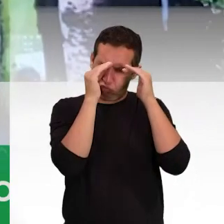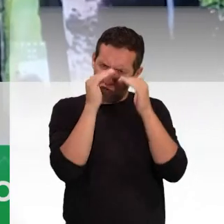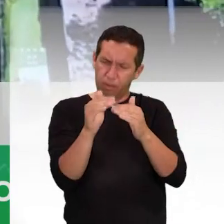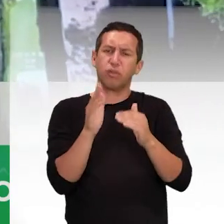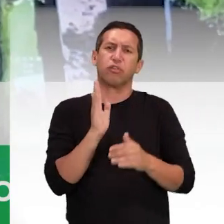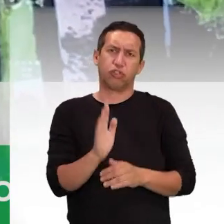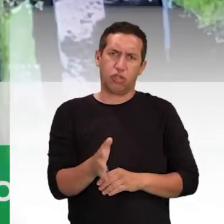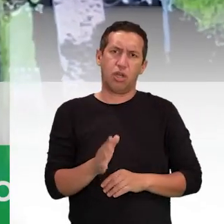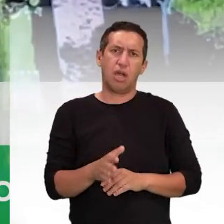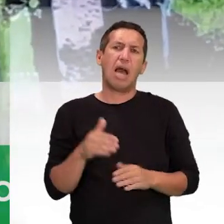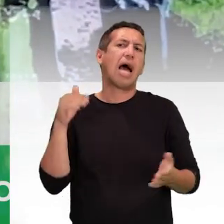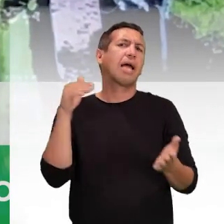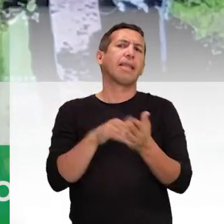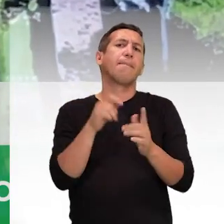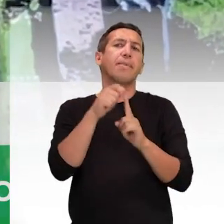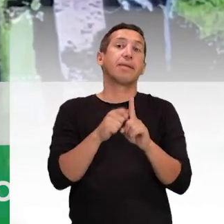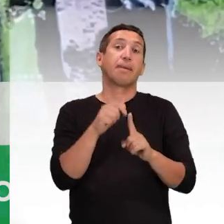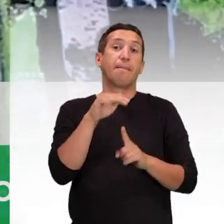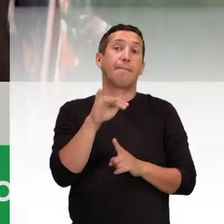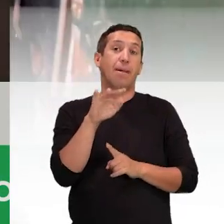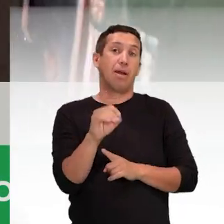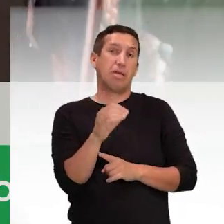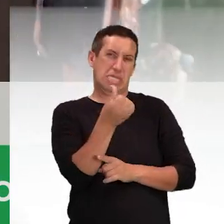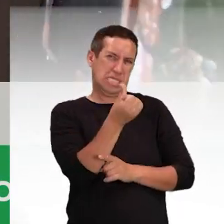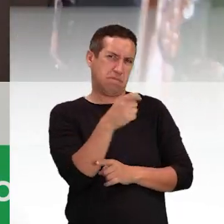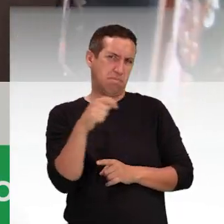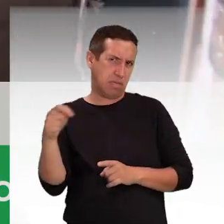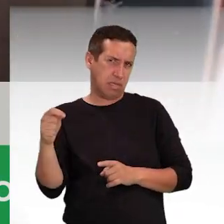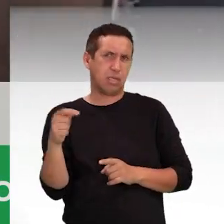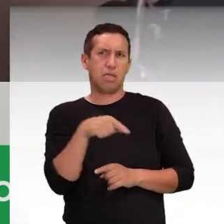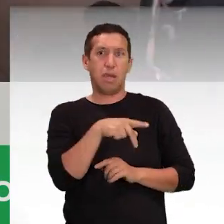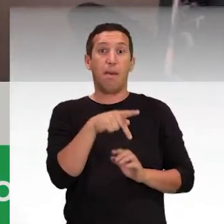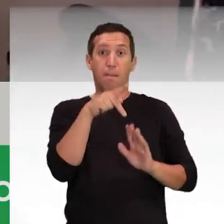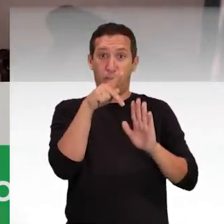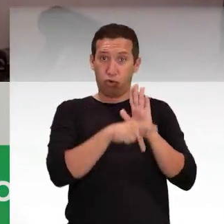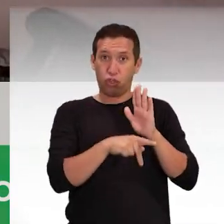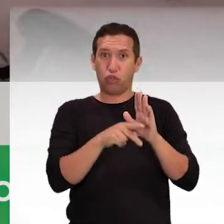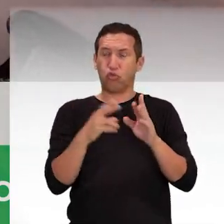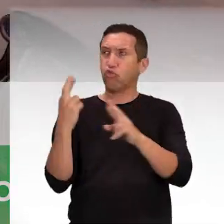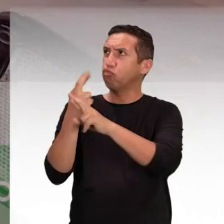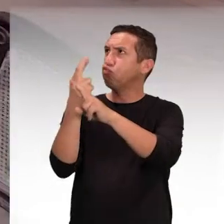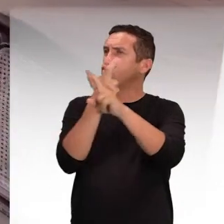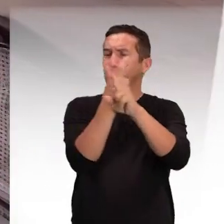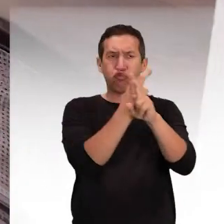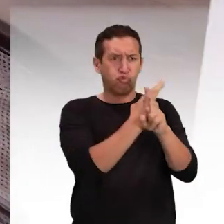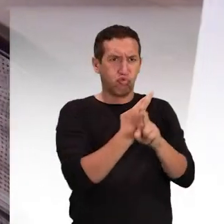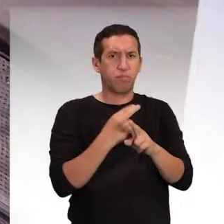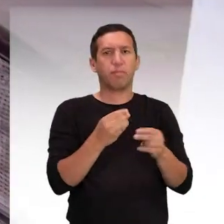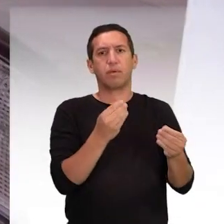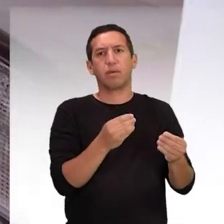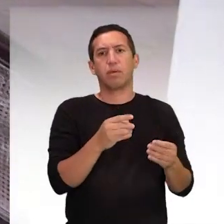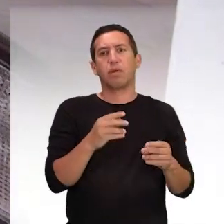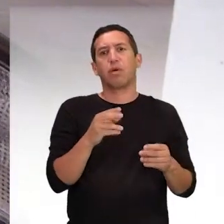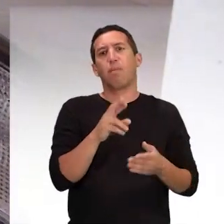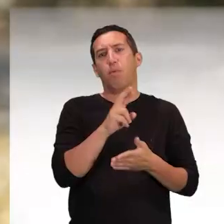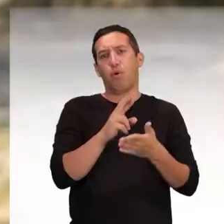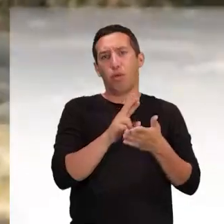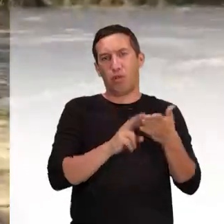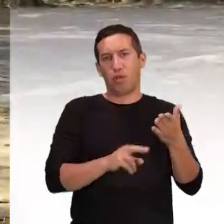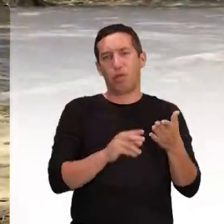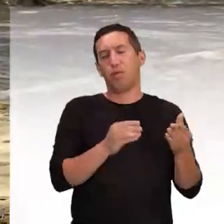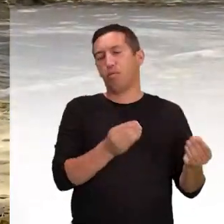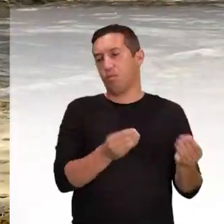está sendo realizado e deve ser apresentado até maio. E em pelo menos seis meses, o projeto executivo de restauração deverá ser entregue.